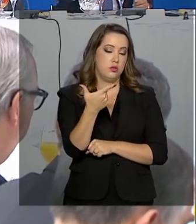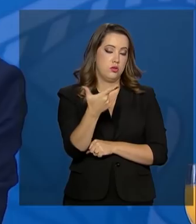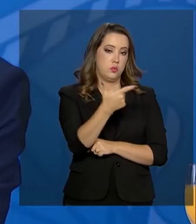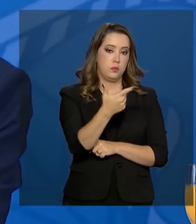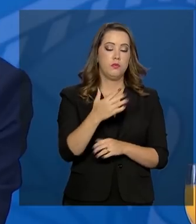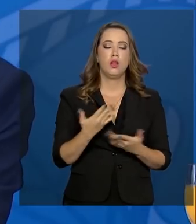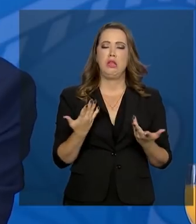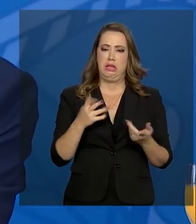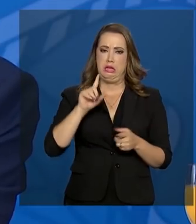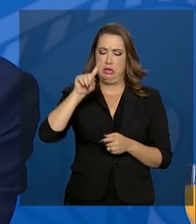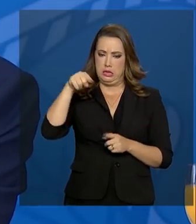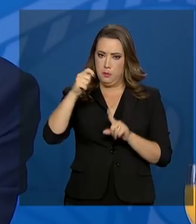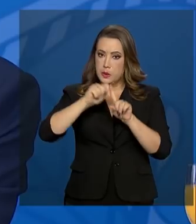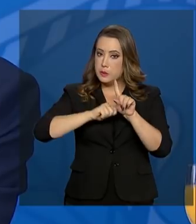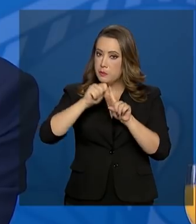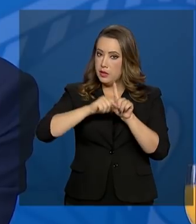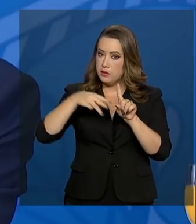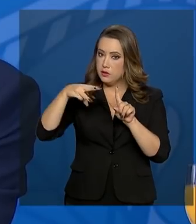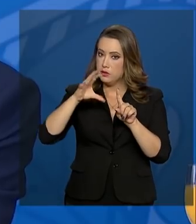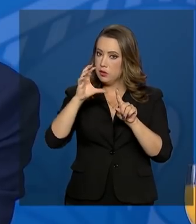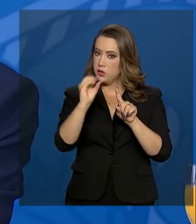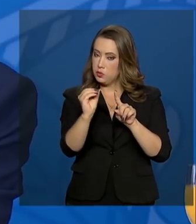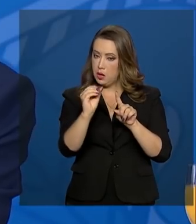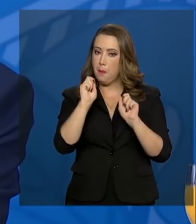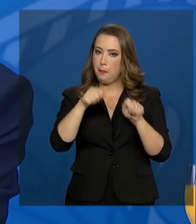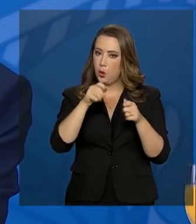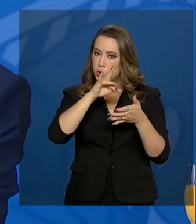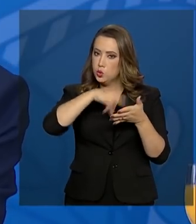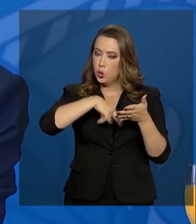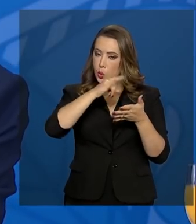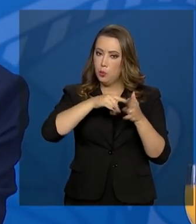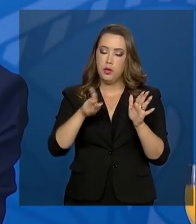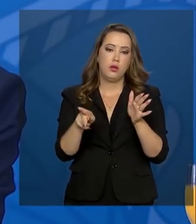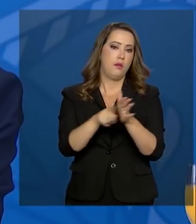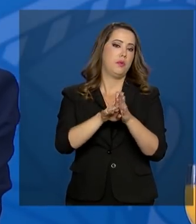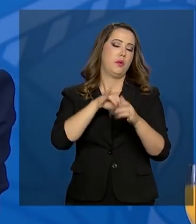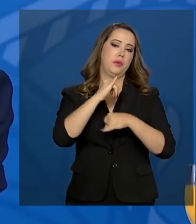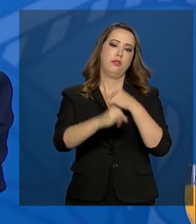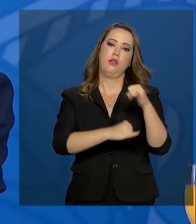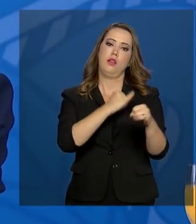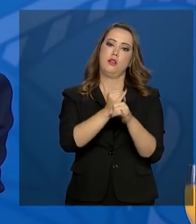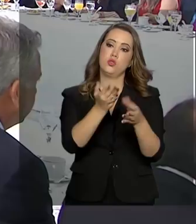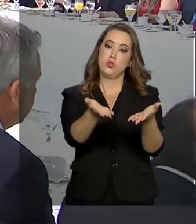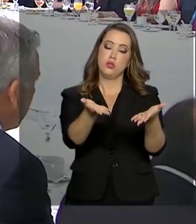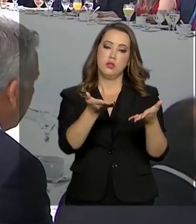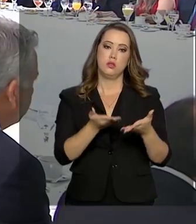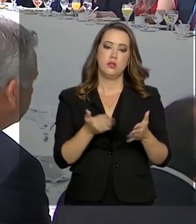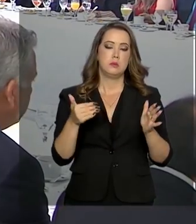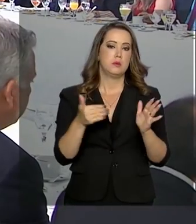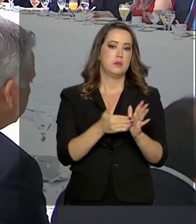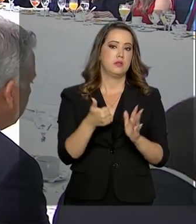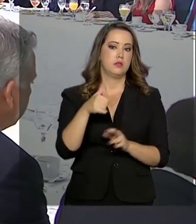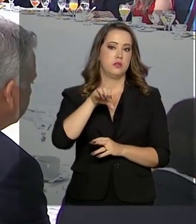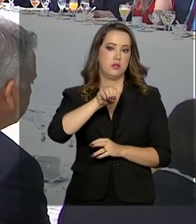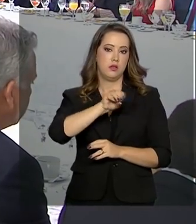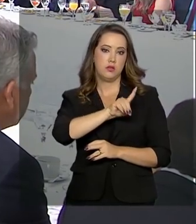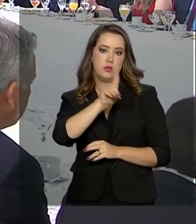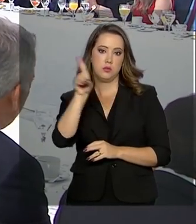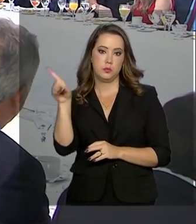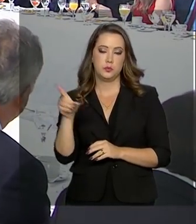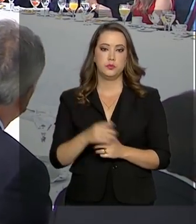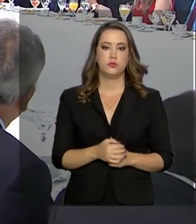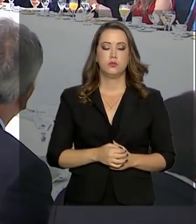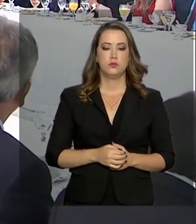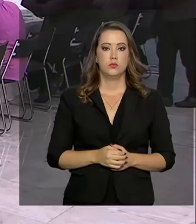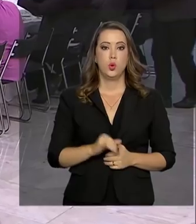agricultores poderão retirar o título de propriedade via internet e recebê-lo em até 10 dias. O